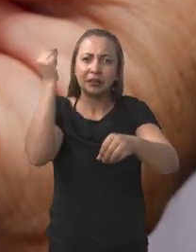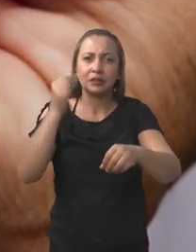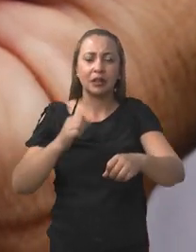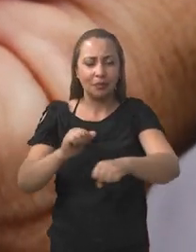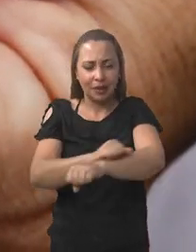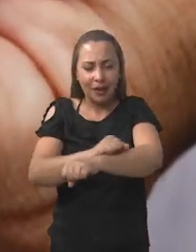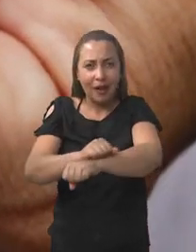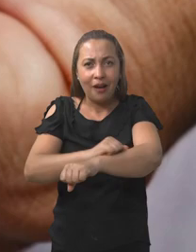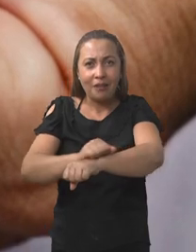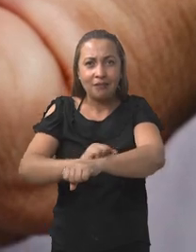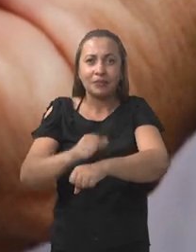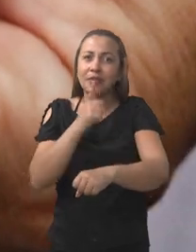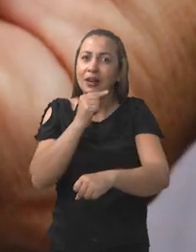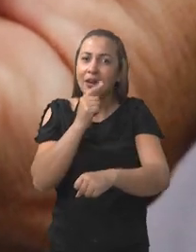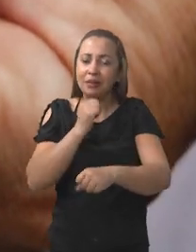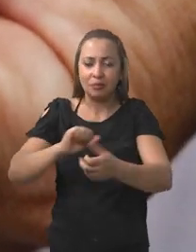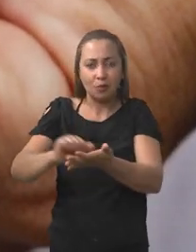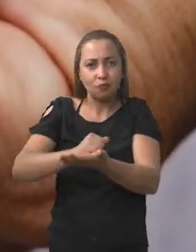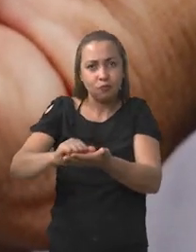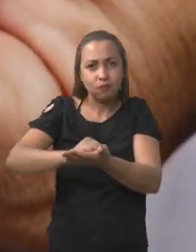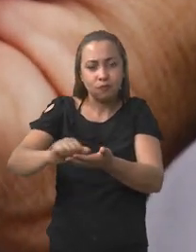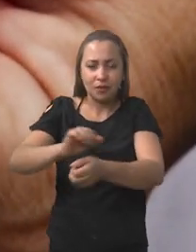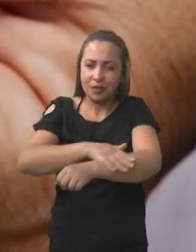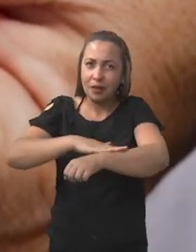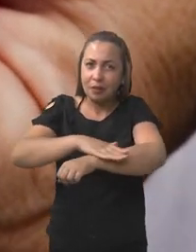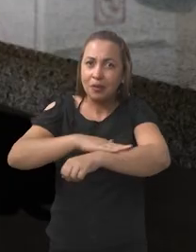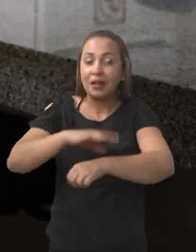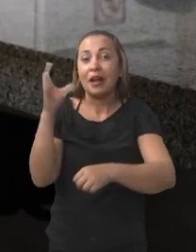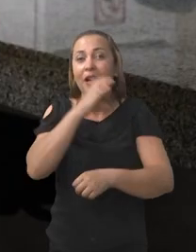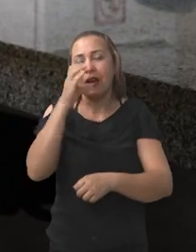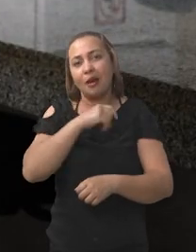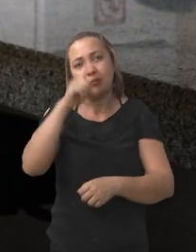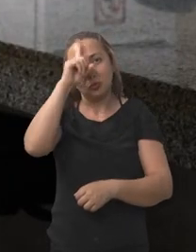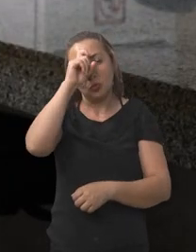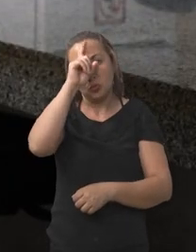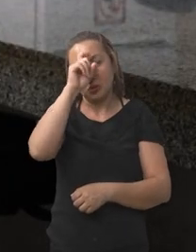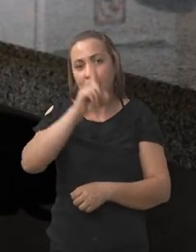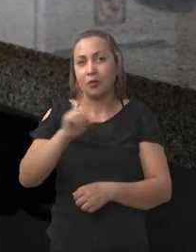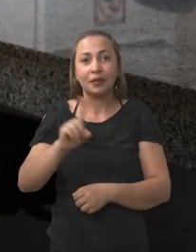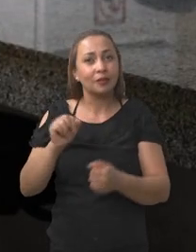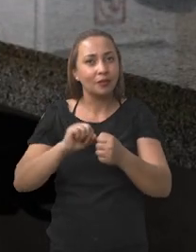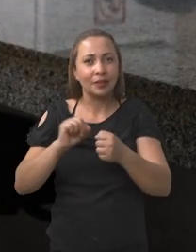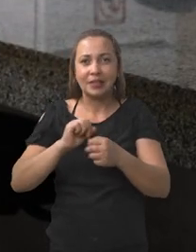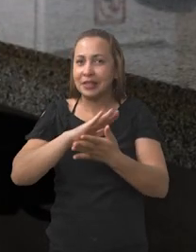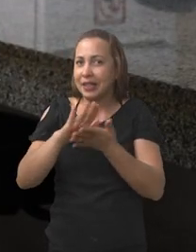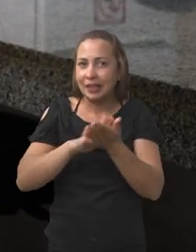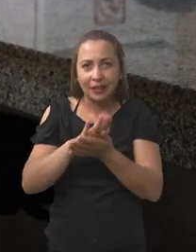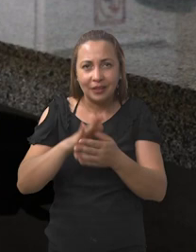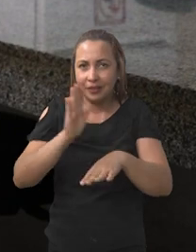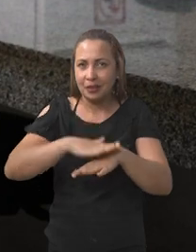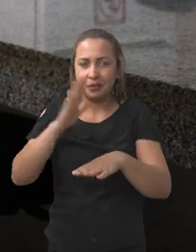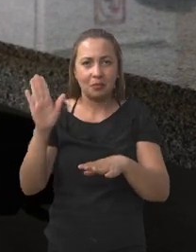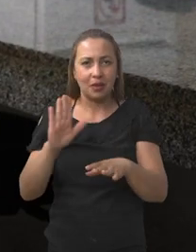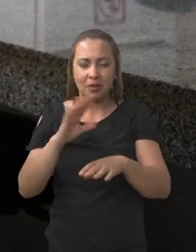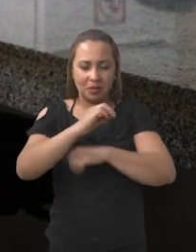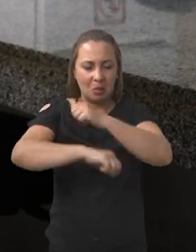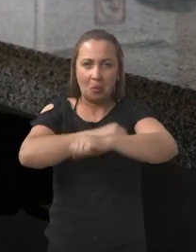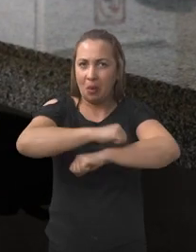e sabão, levar a pessoa imediatamente para o posto de saúde. Não fazer nenhum outro tipo de